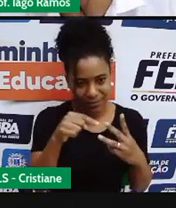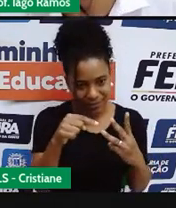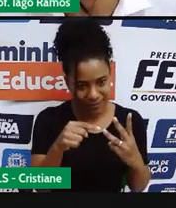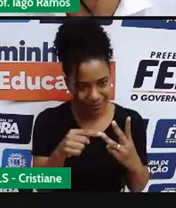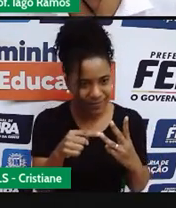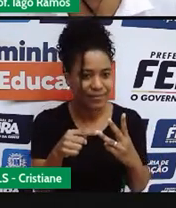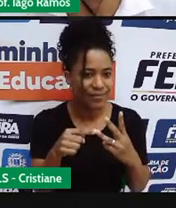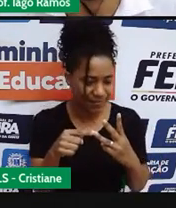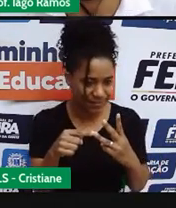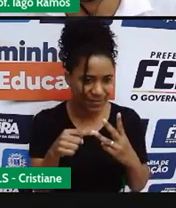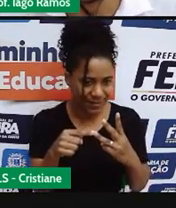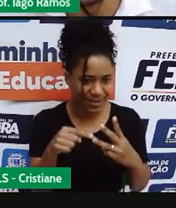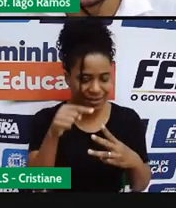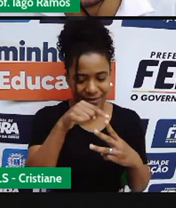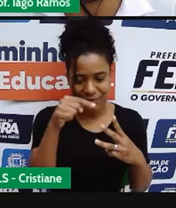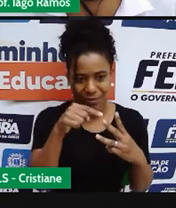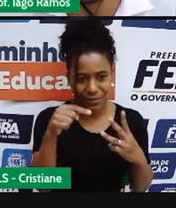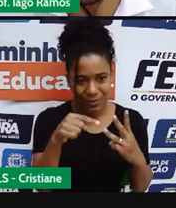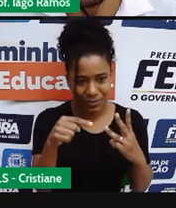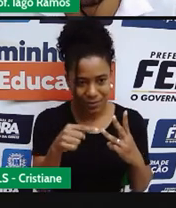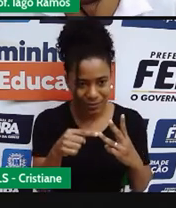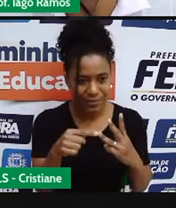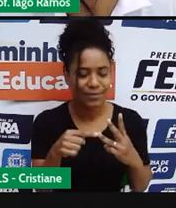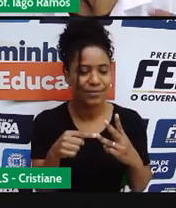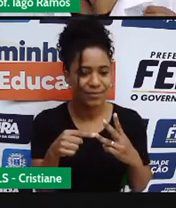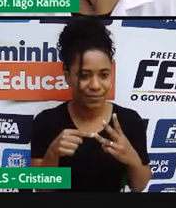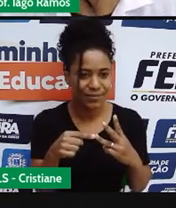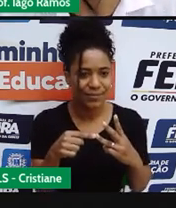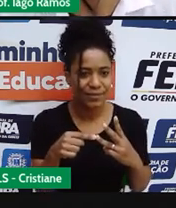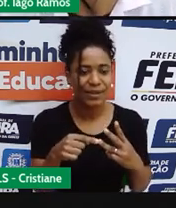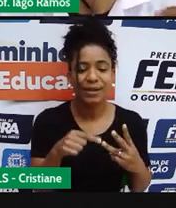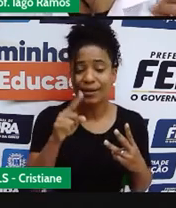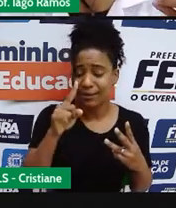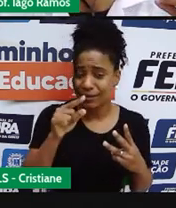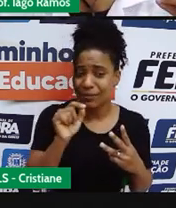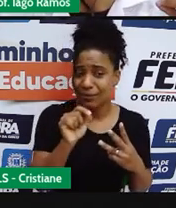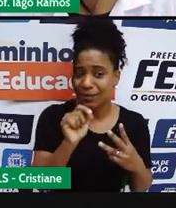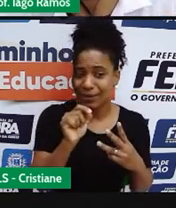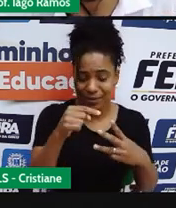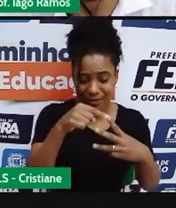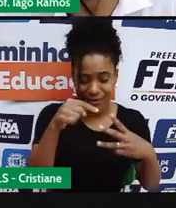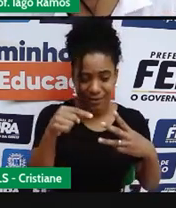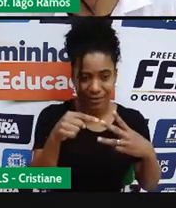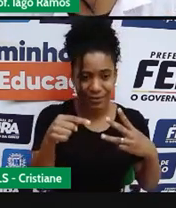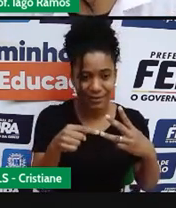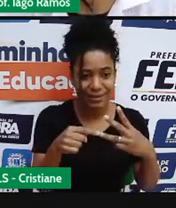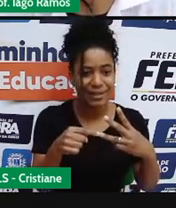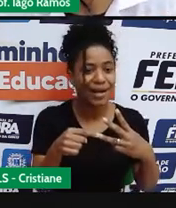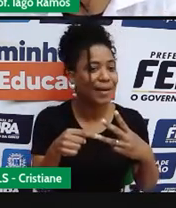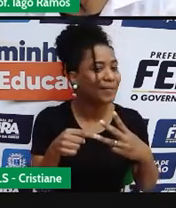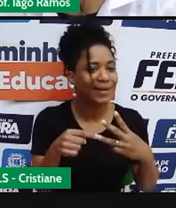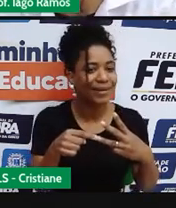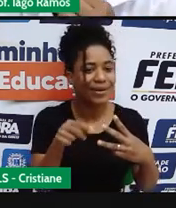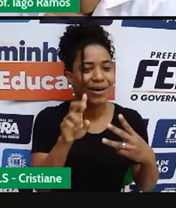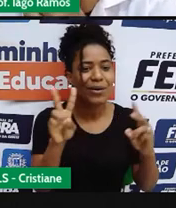comunicação entre as grandezas, né, é o que a gente chama de